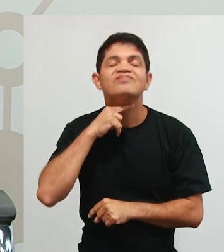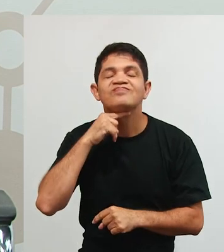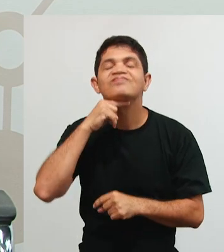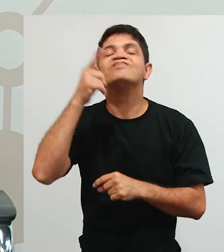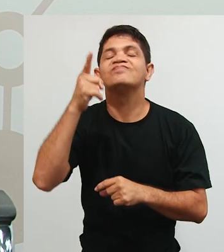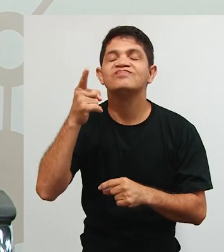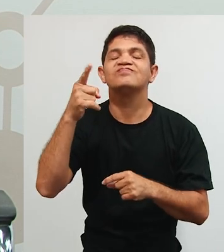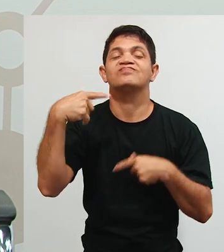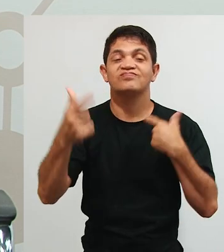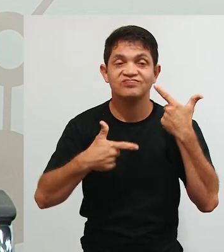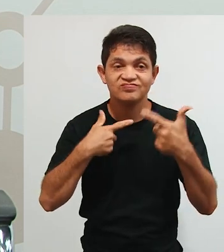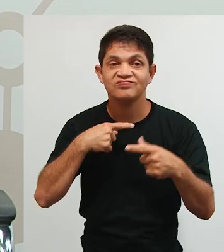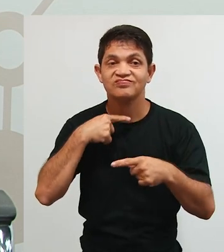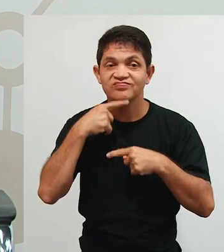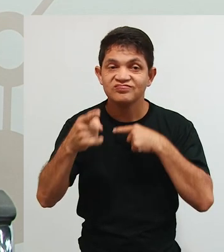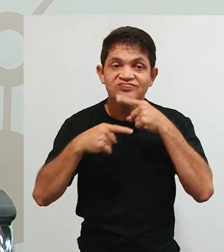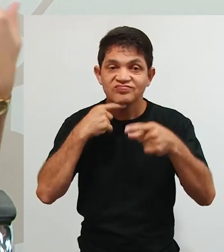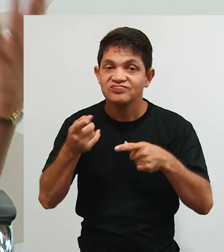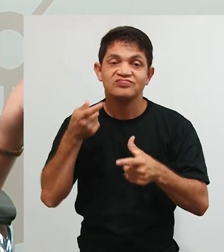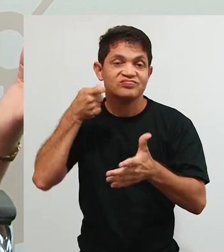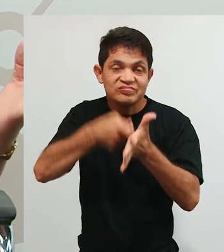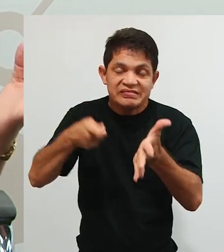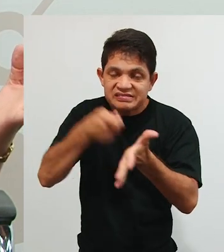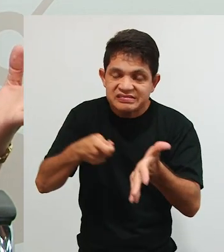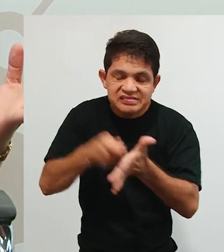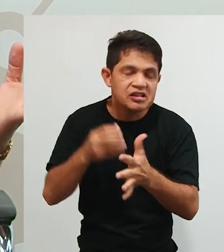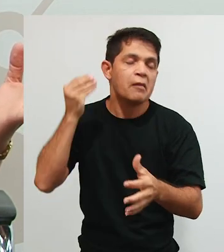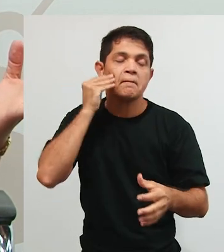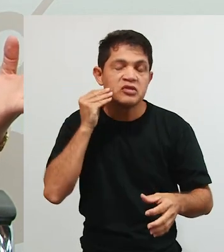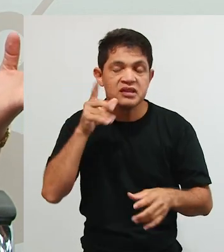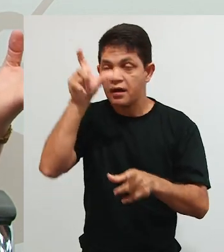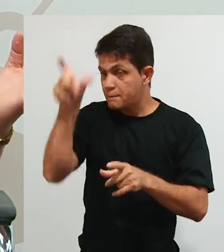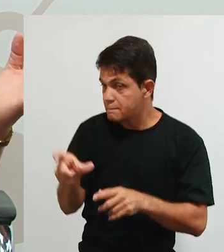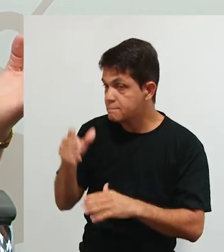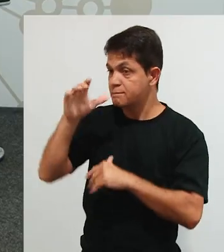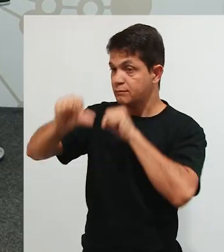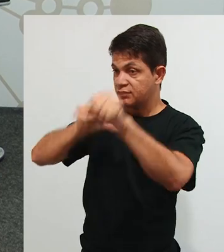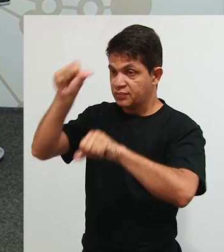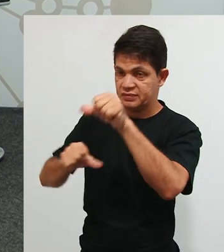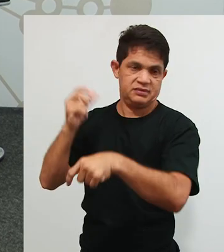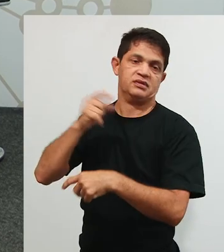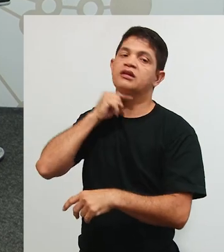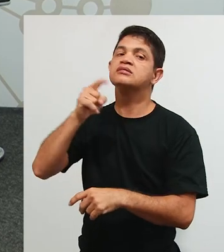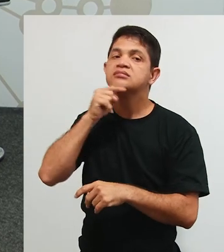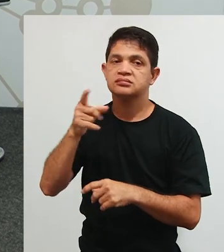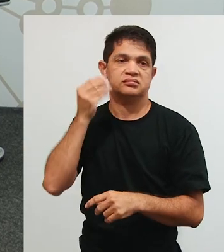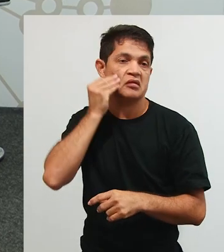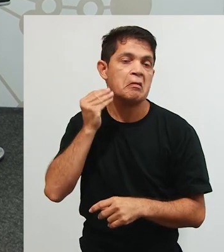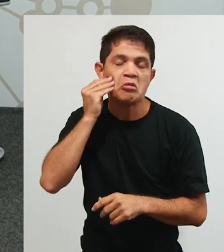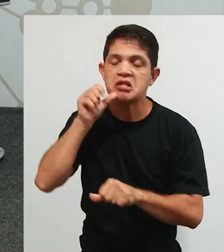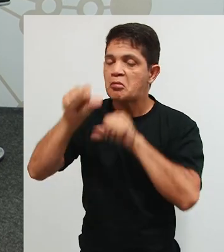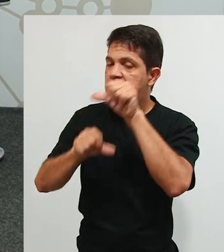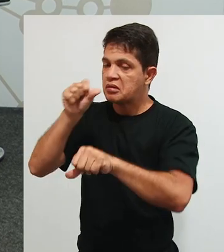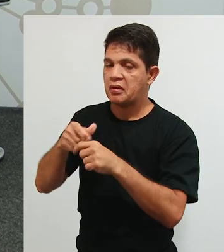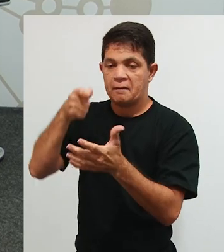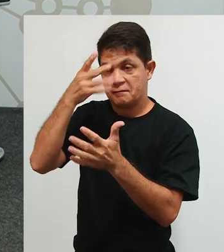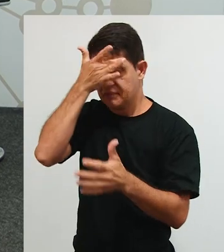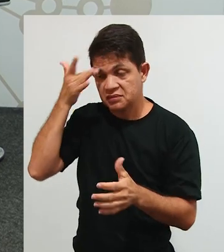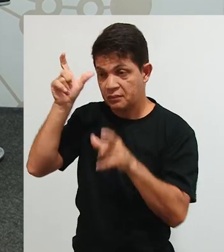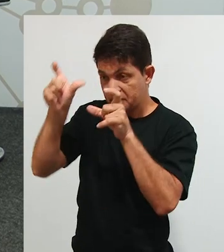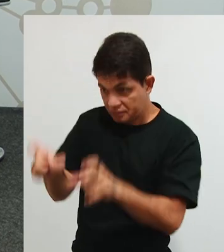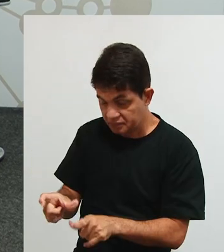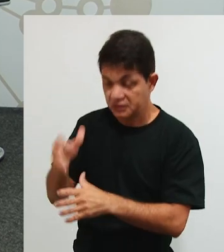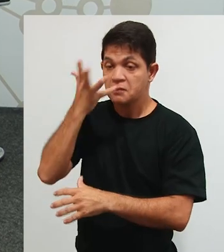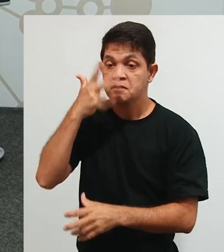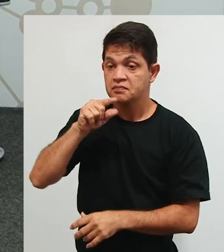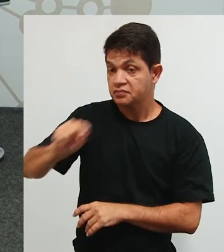nós tentarmos mudar aquela pessoa, né, professora? Ou tentarmos mudar aquela criança.